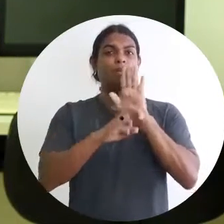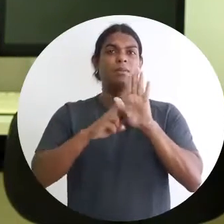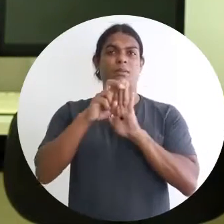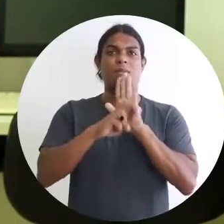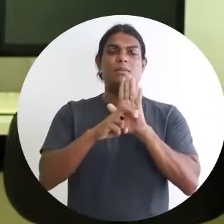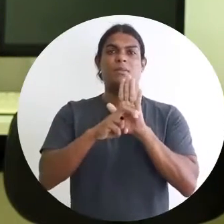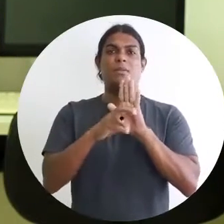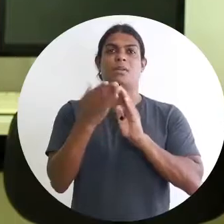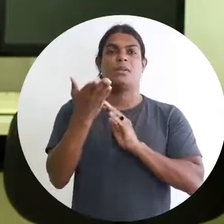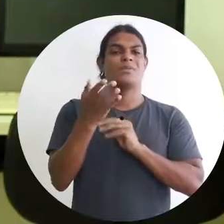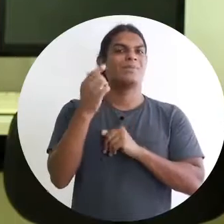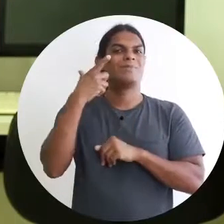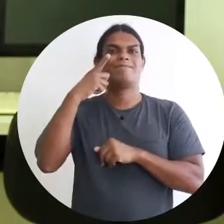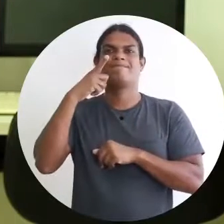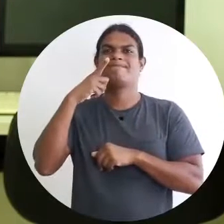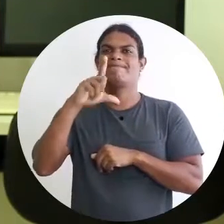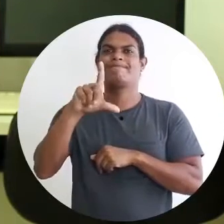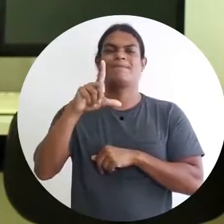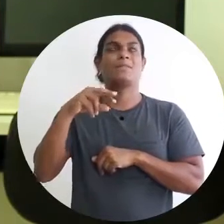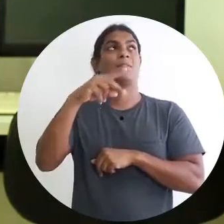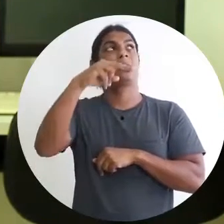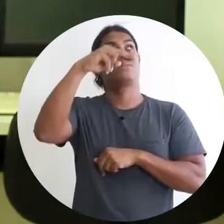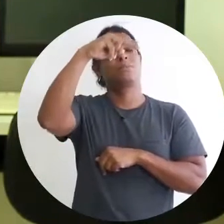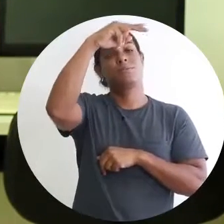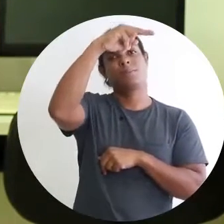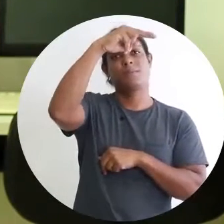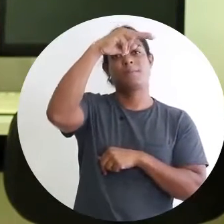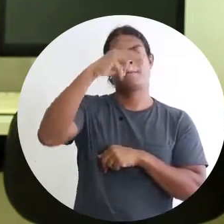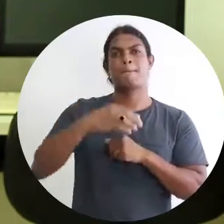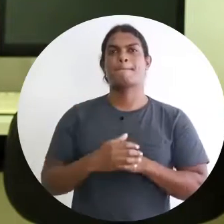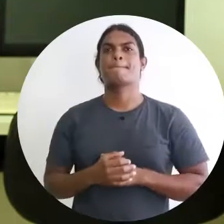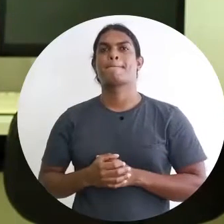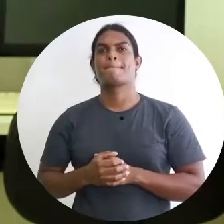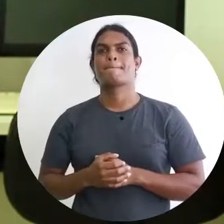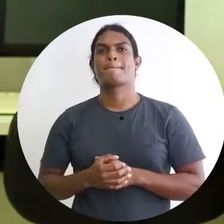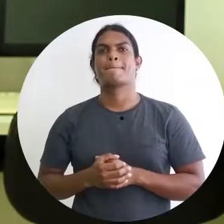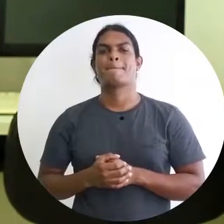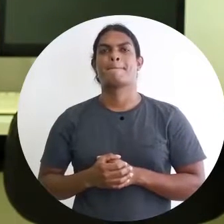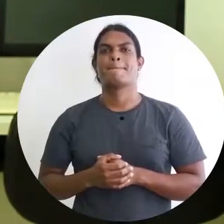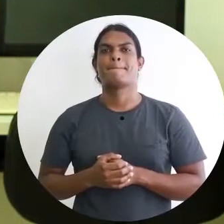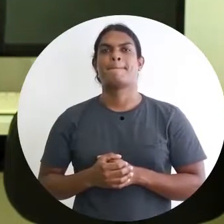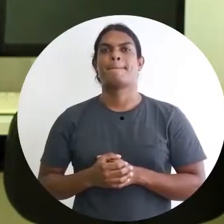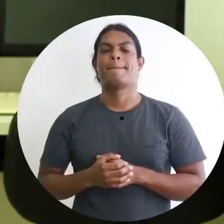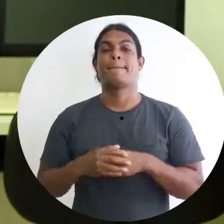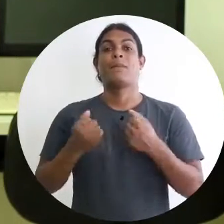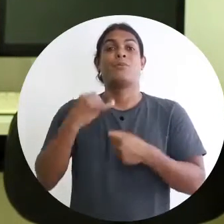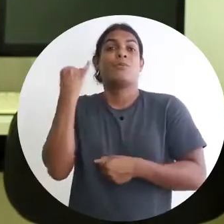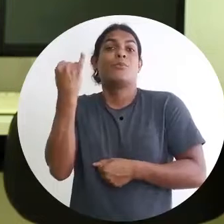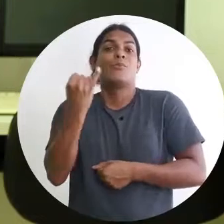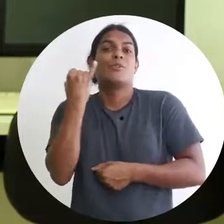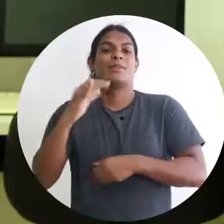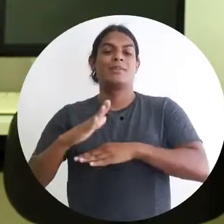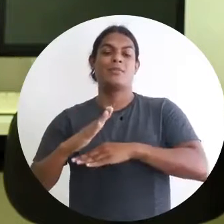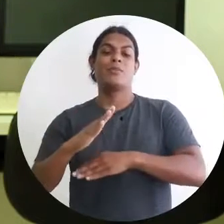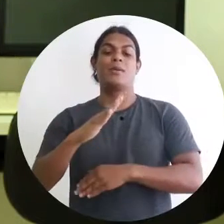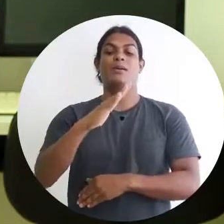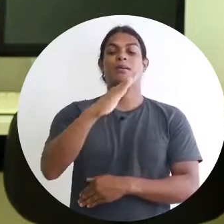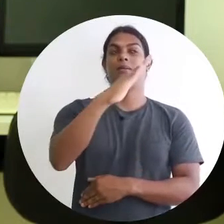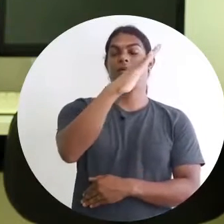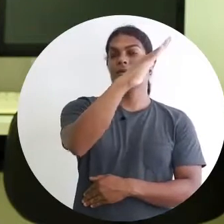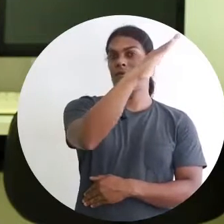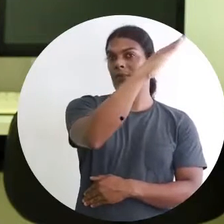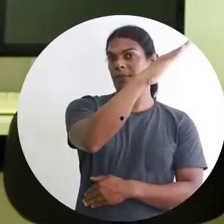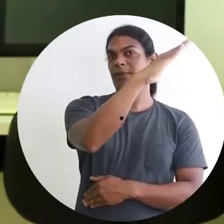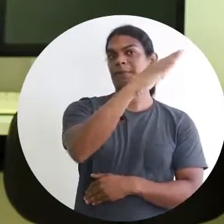E aí você não consegue subir com essa pessoa pela escada, obviamente. Então, era necessária uma rampa. Então, disso se trata a